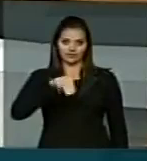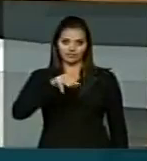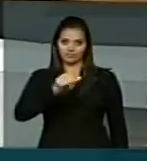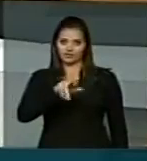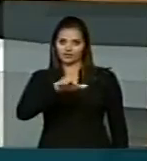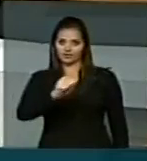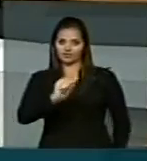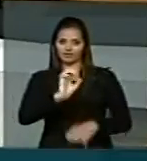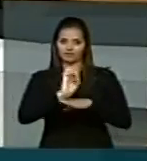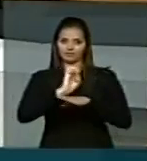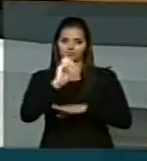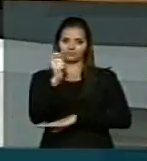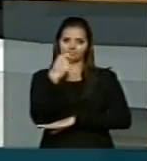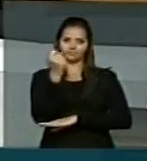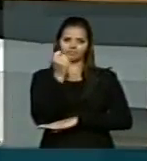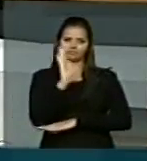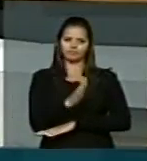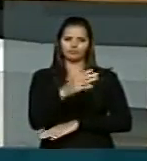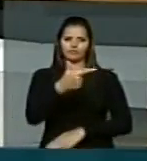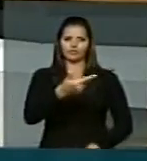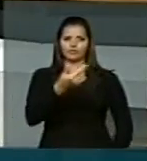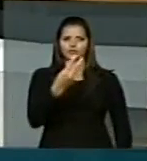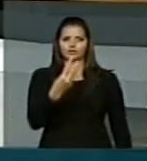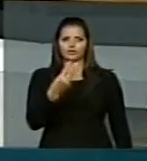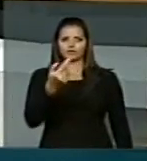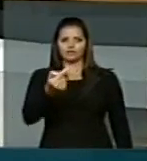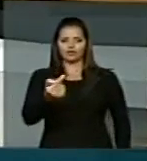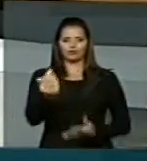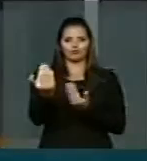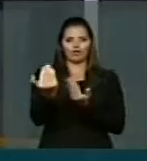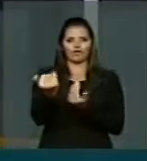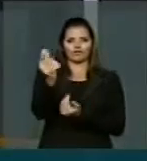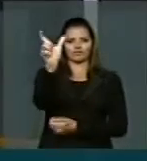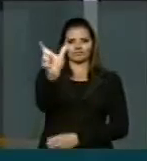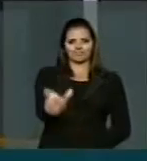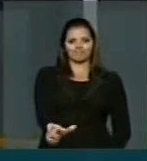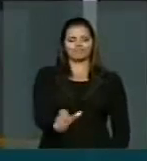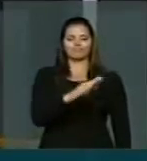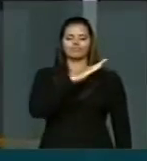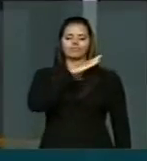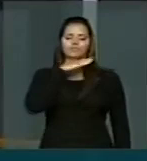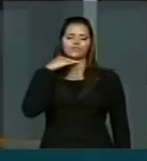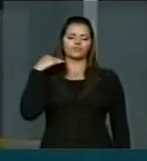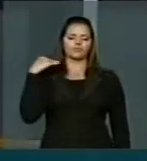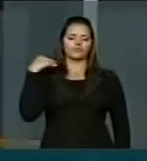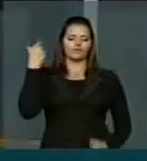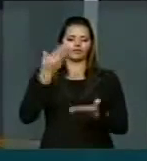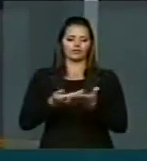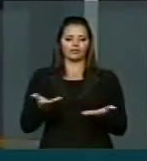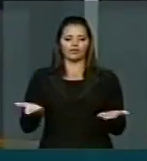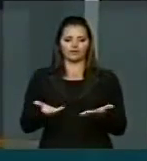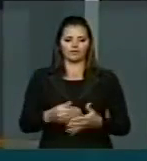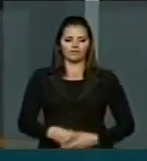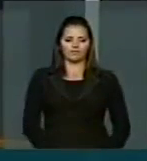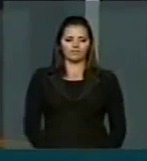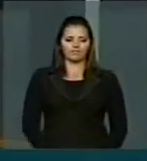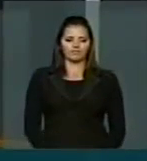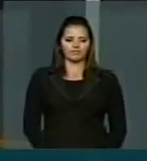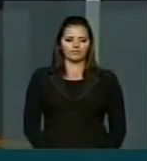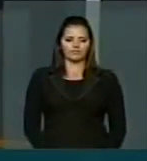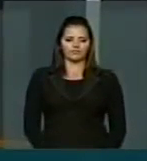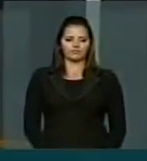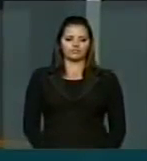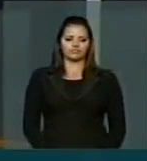Sul. Já são 237 jovens mortos até o momento. Não vou me